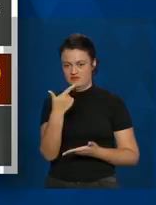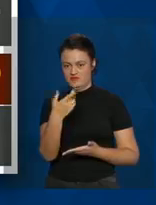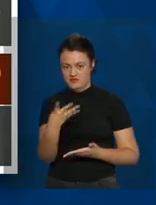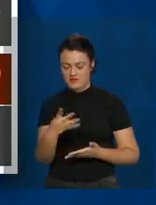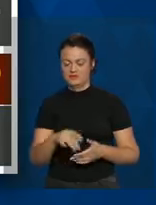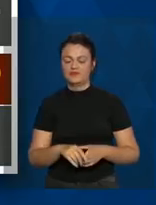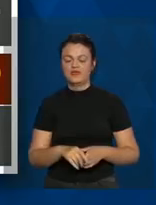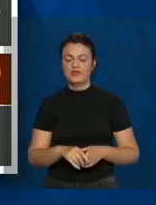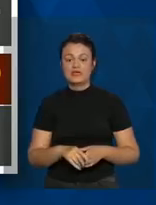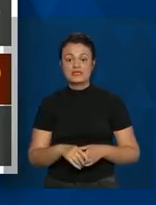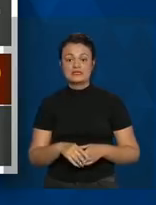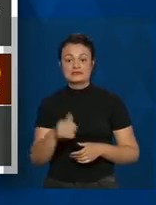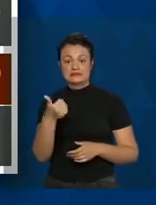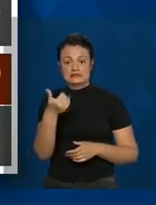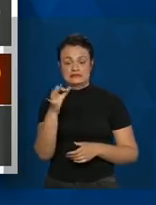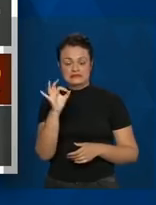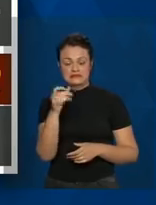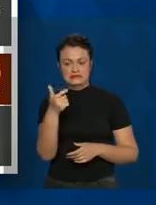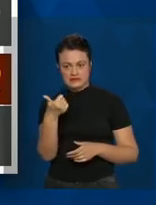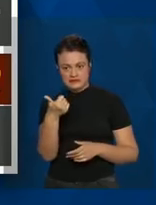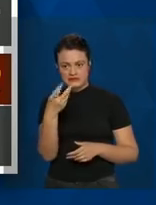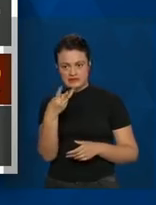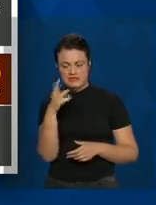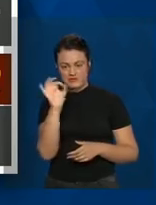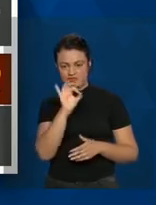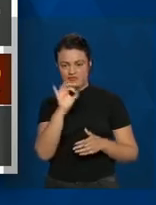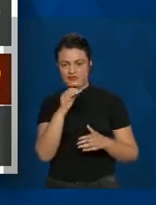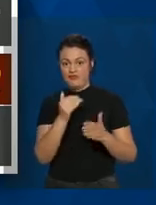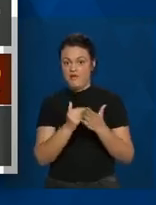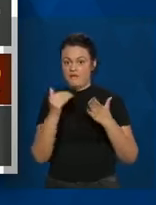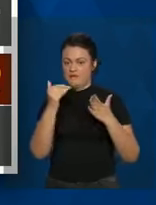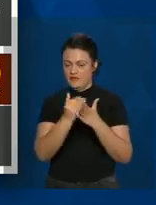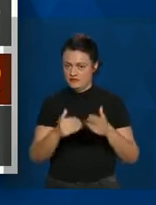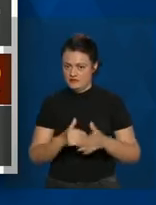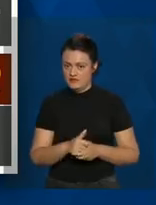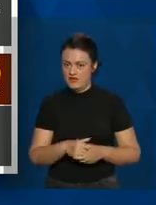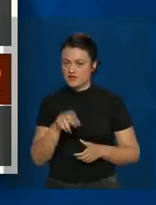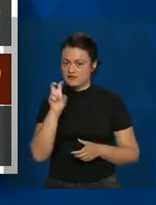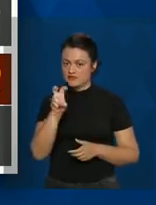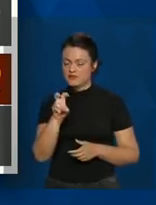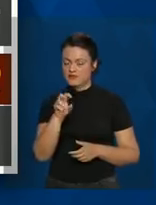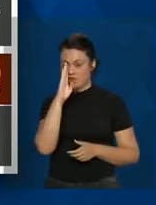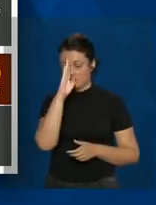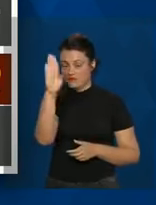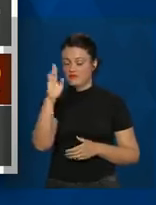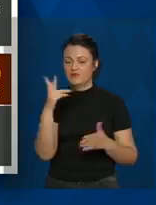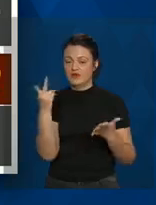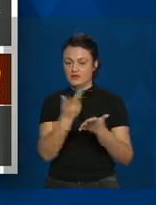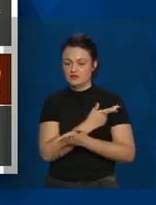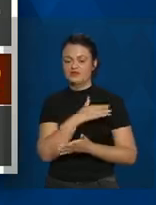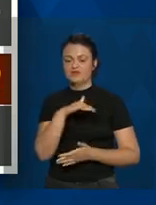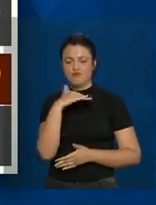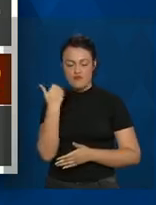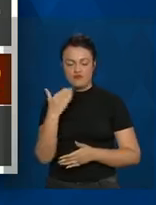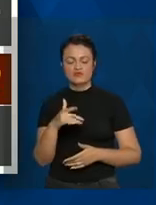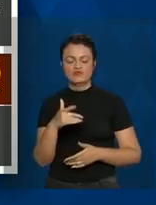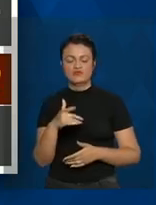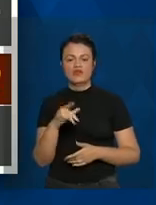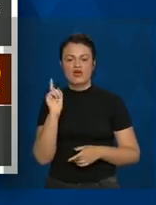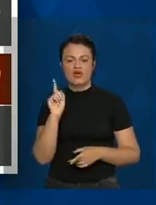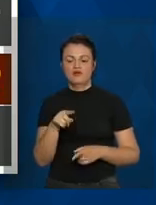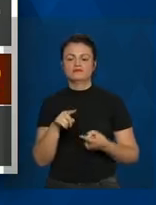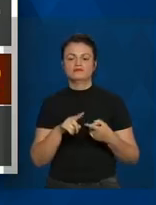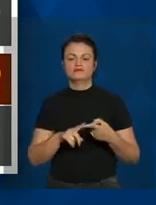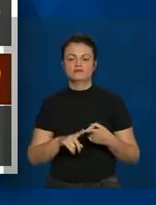13% de incremento. Os principais, os cinco principais estados com maior número de casos e óbitos